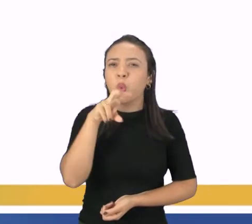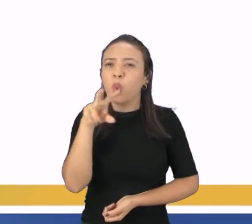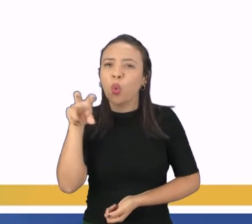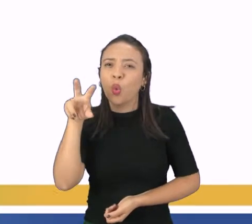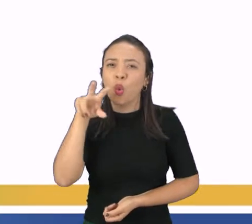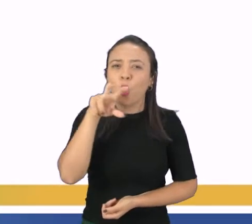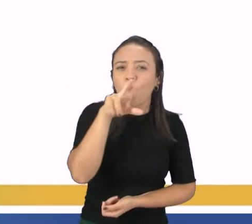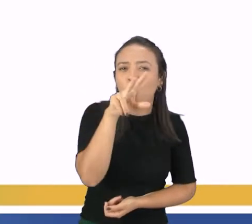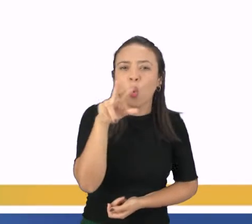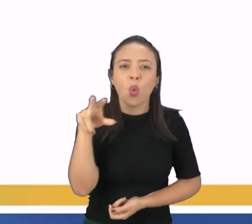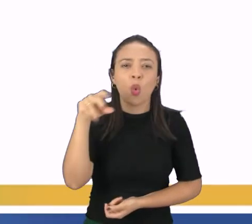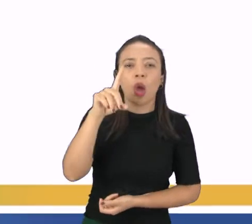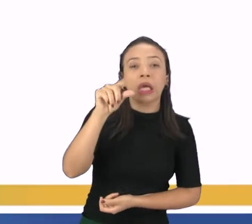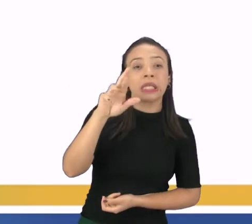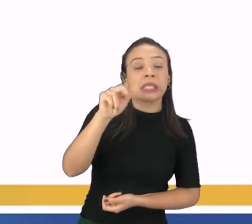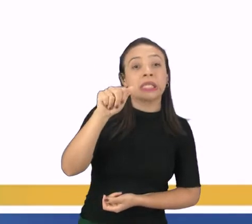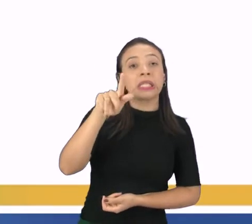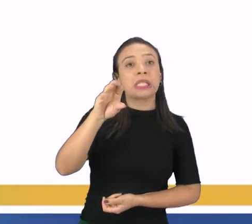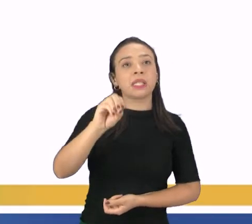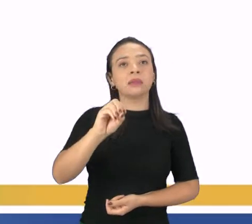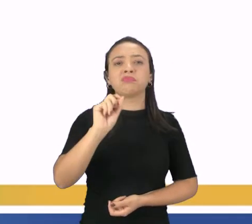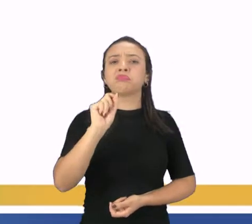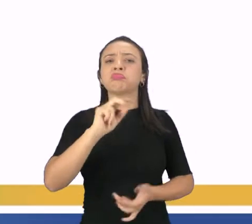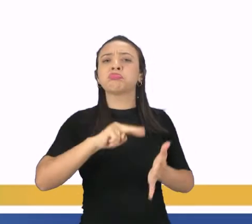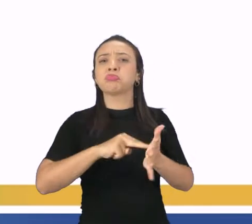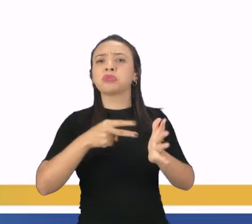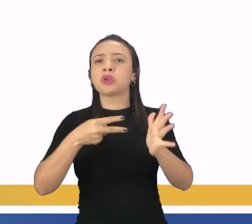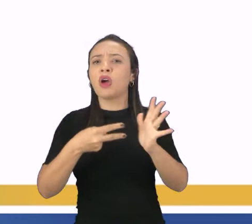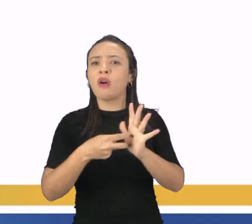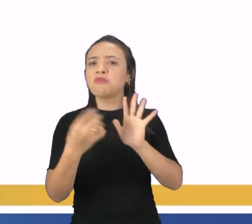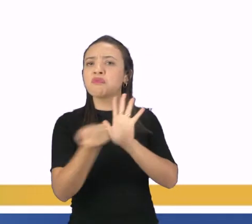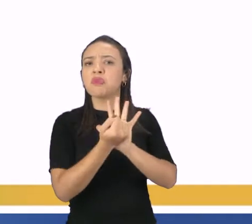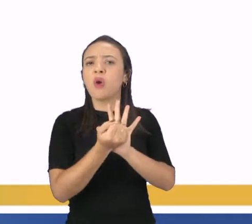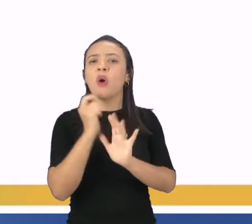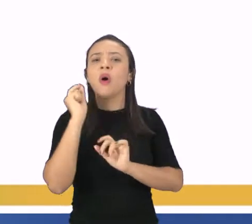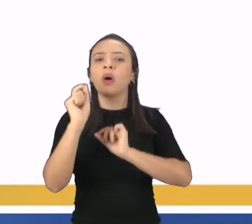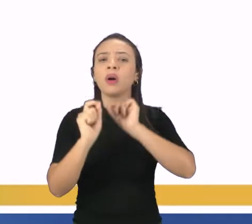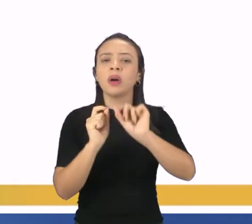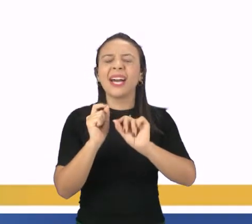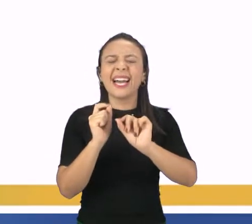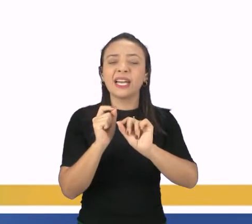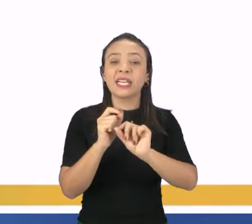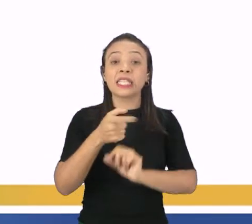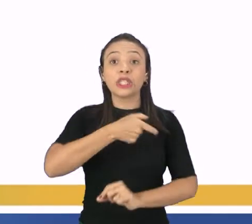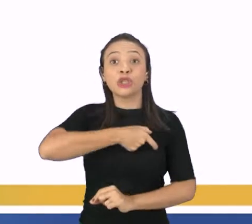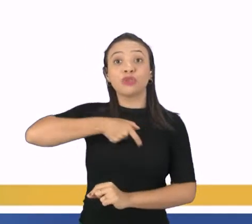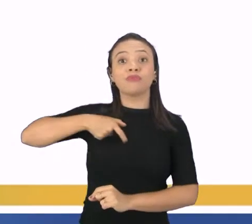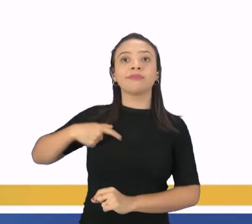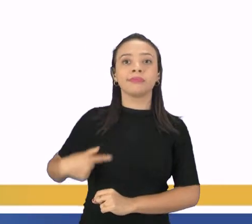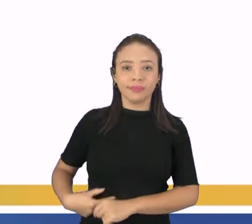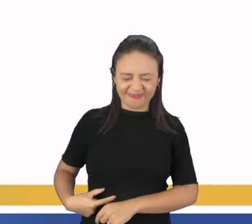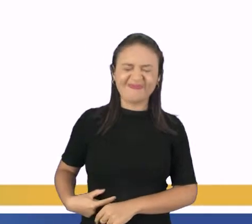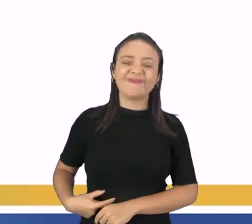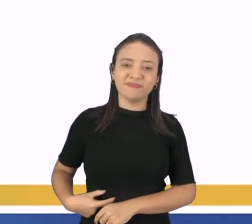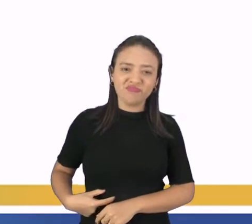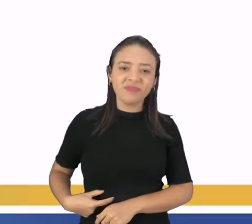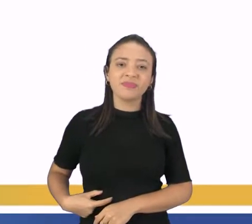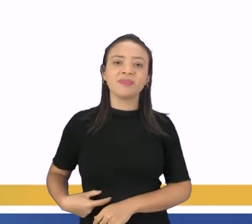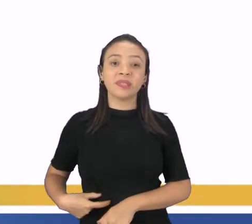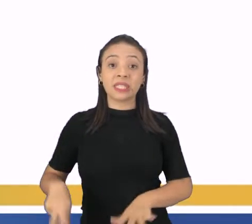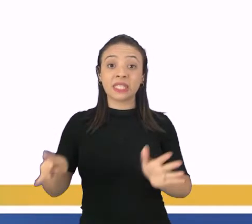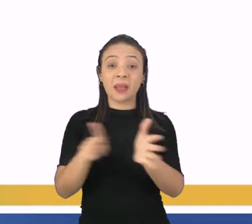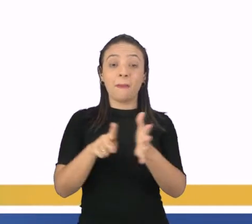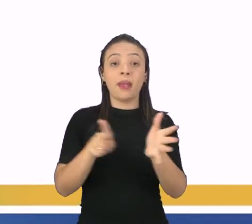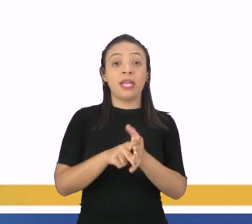simples, né? Mas na verdade esse dragão, ele tem a simbologia da China, né? Faz parte da